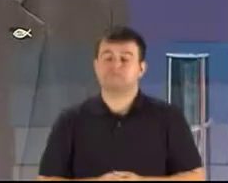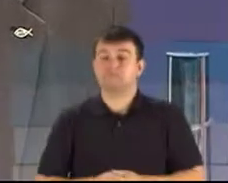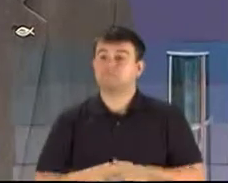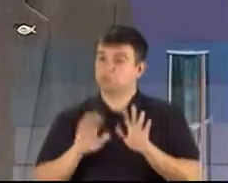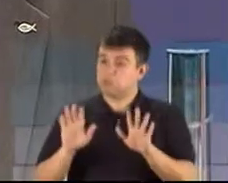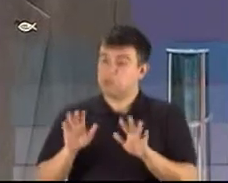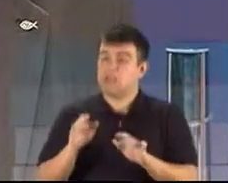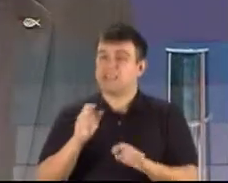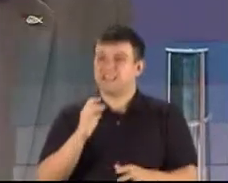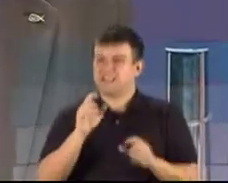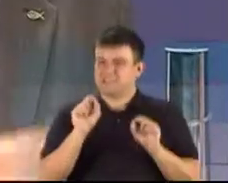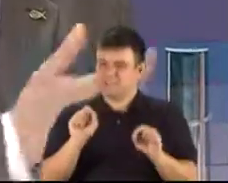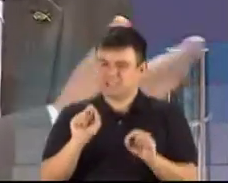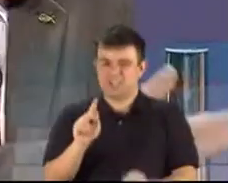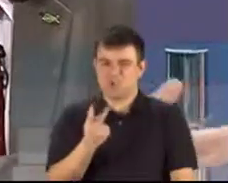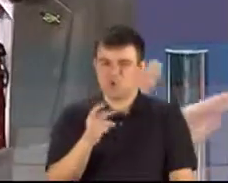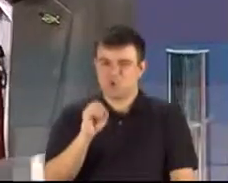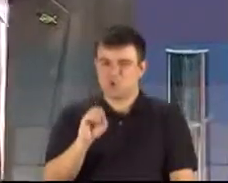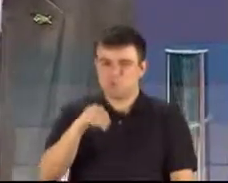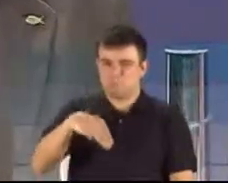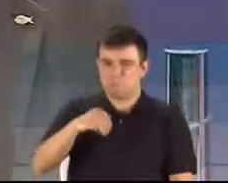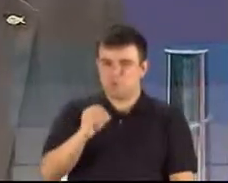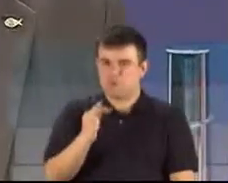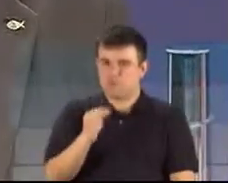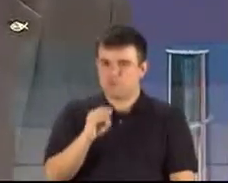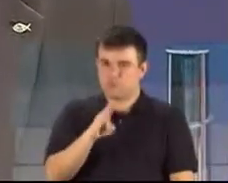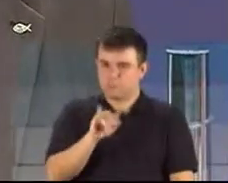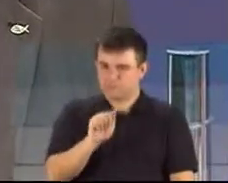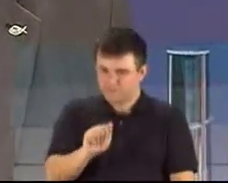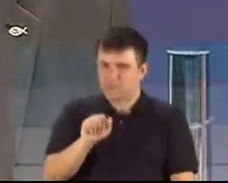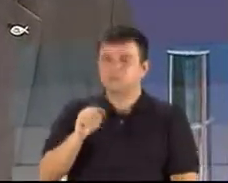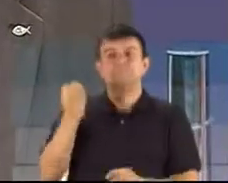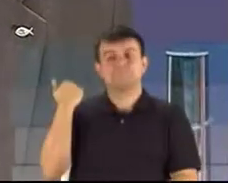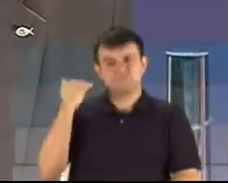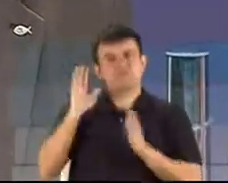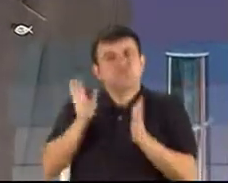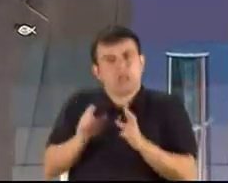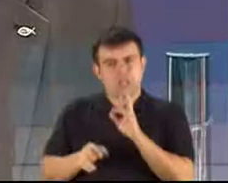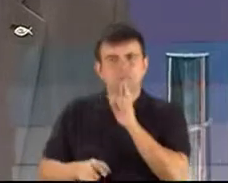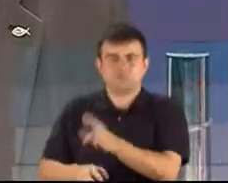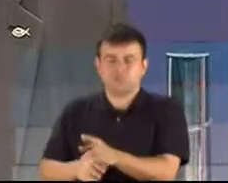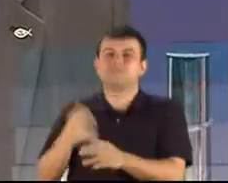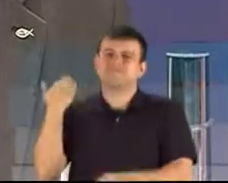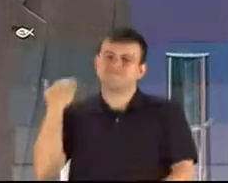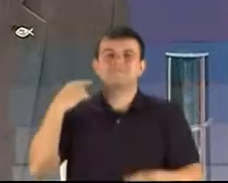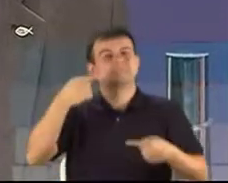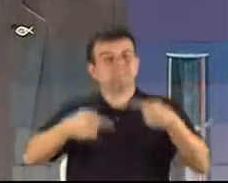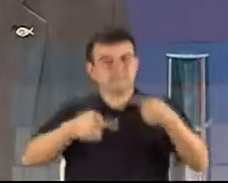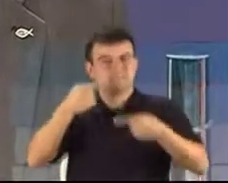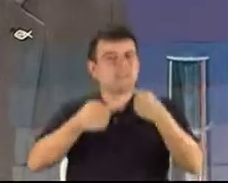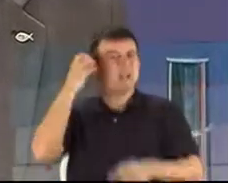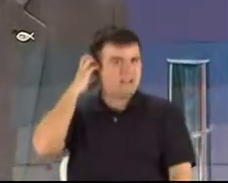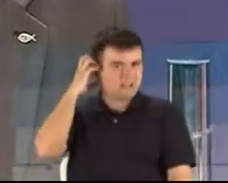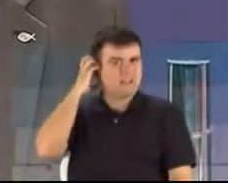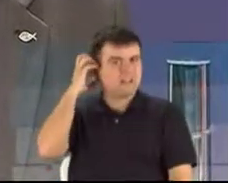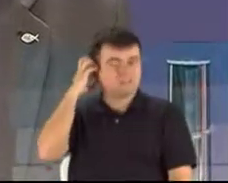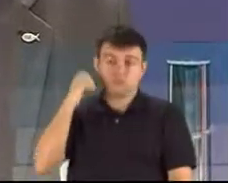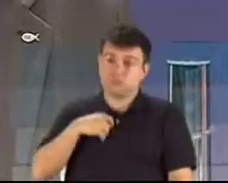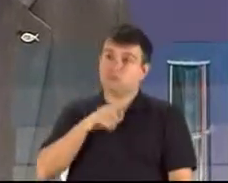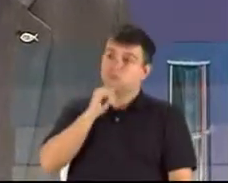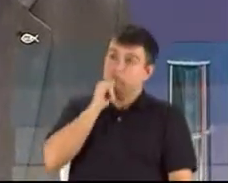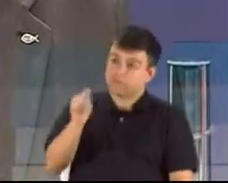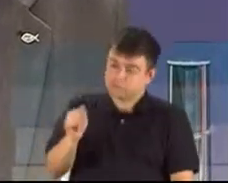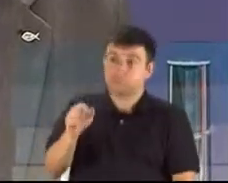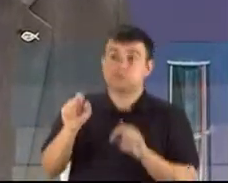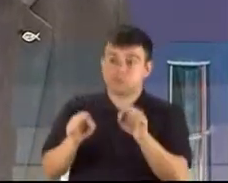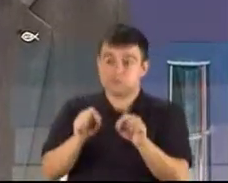homofóbica, eu já respondi essa mesma pergunta para a candidata, num debate que houve numa rádio, e eu disse lá, e vou